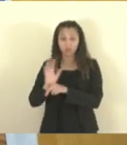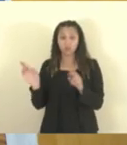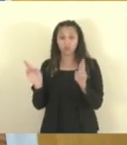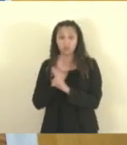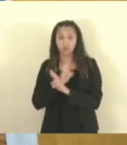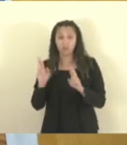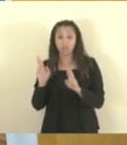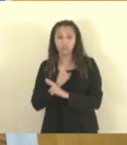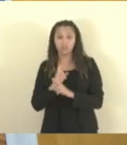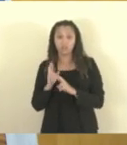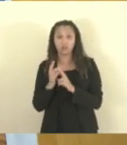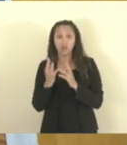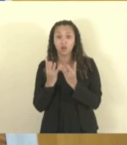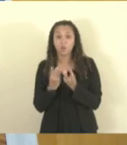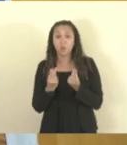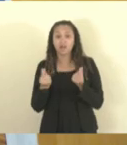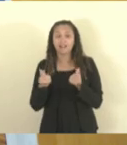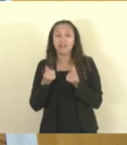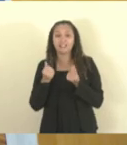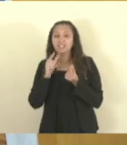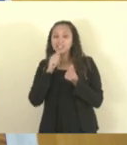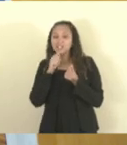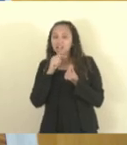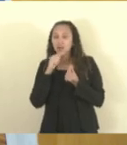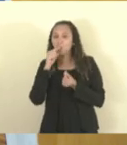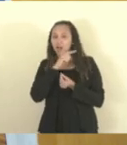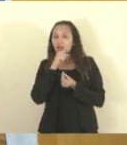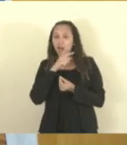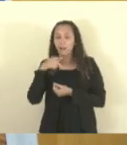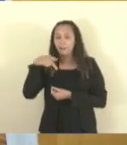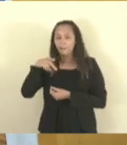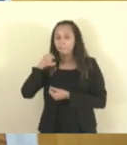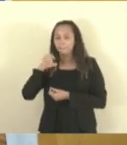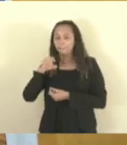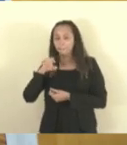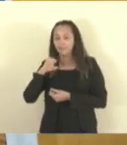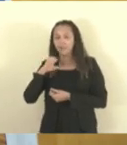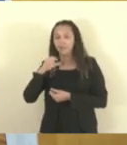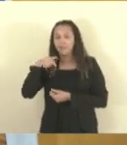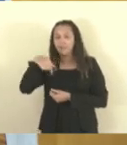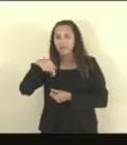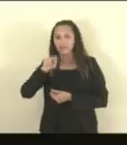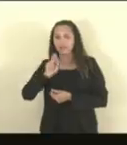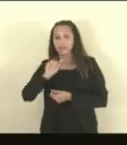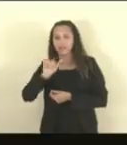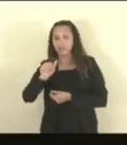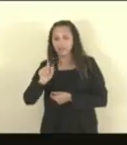à qualidade da água do distrito de Pequiá, novamente, por favor.